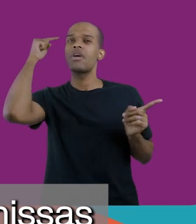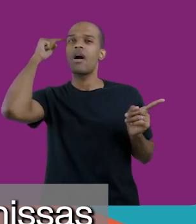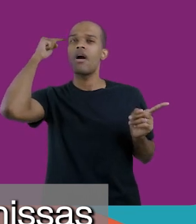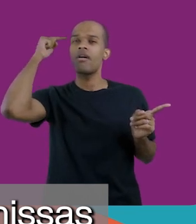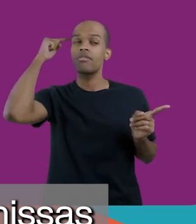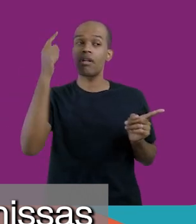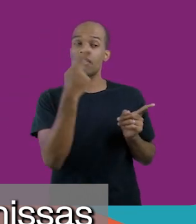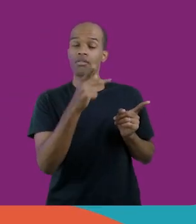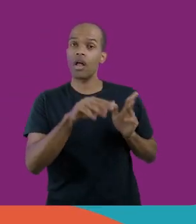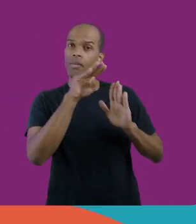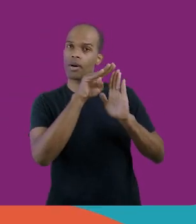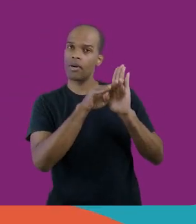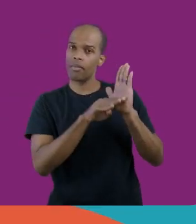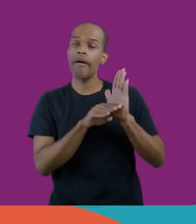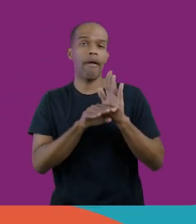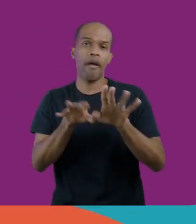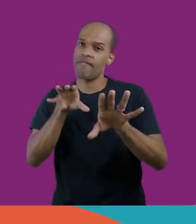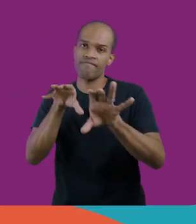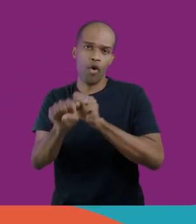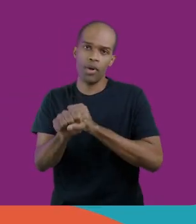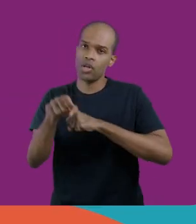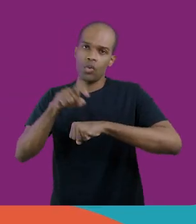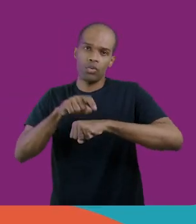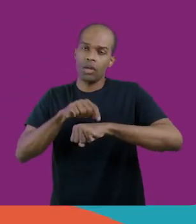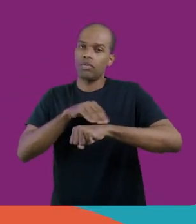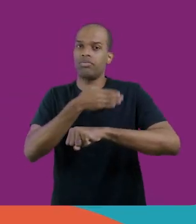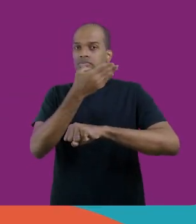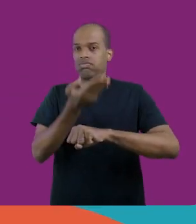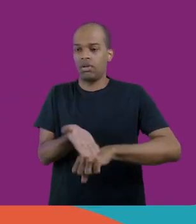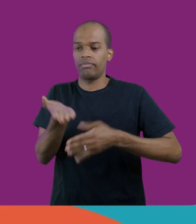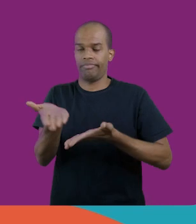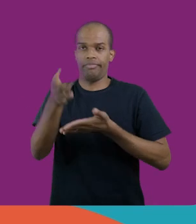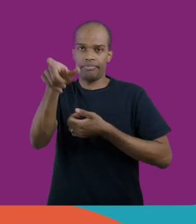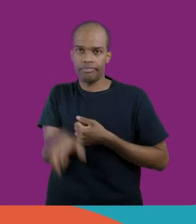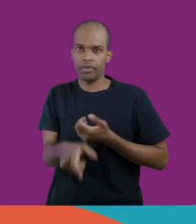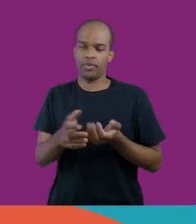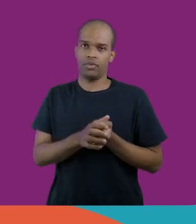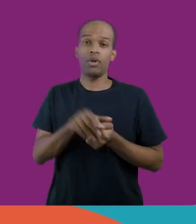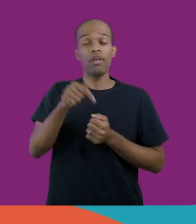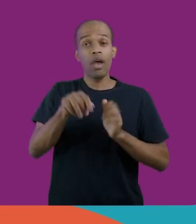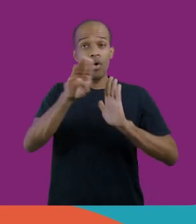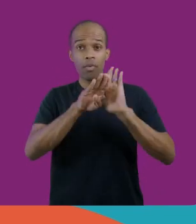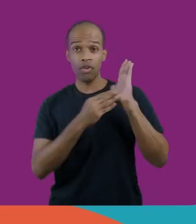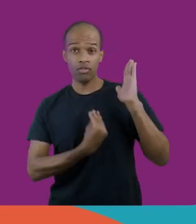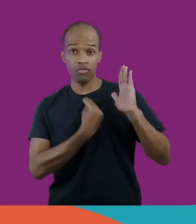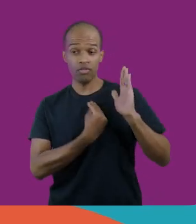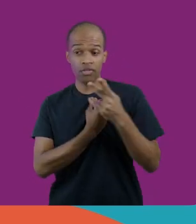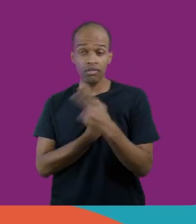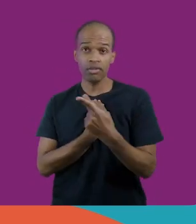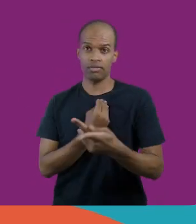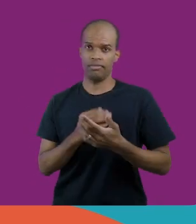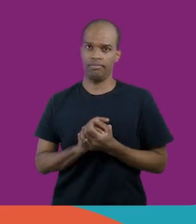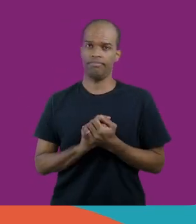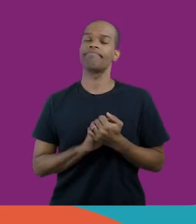ou seja, ela tem nas suas premissas a formação integral do estudante, visando o projeto de vida do